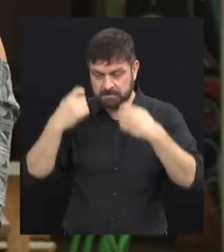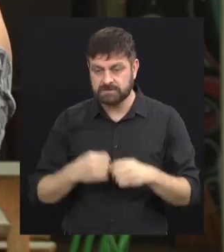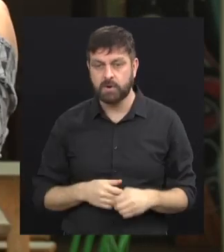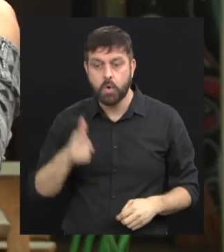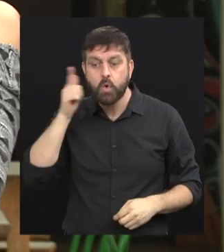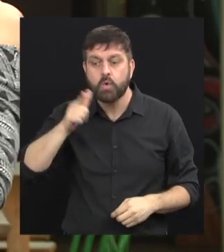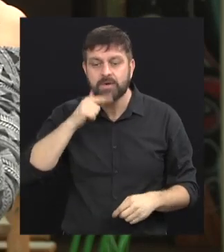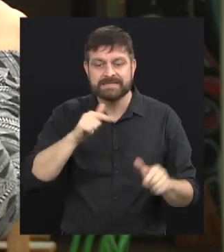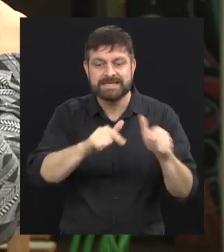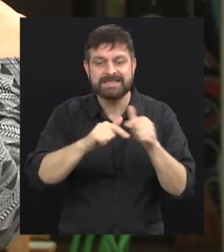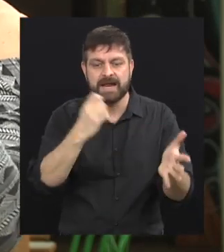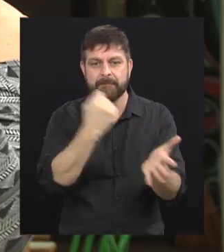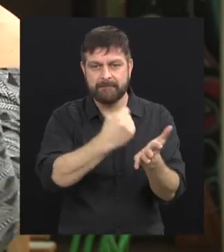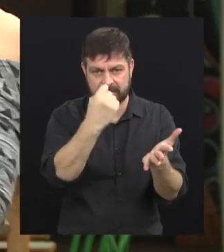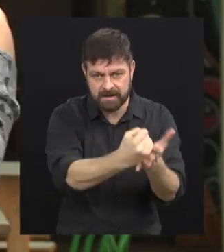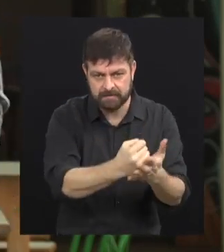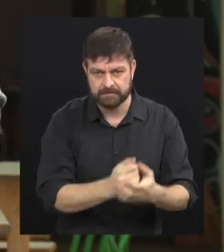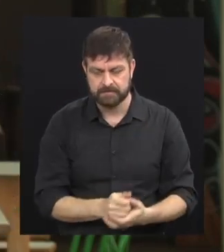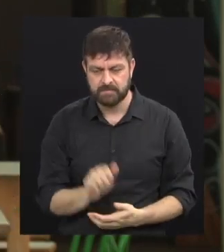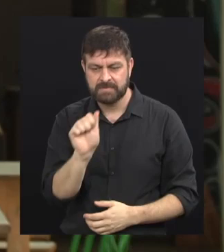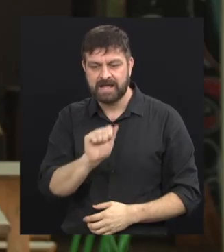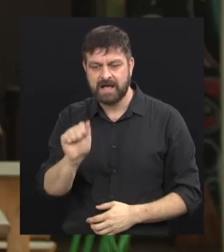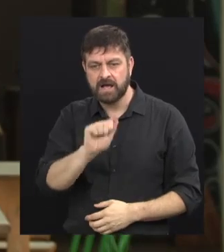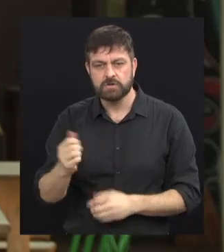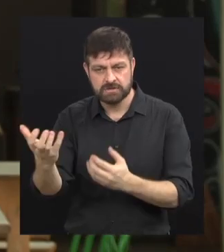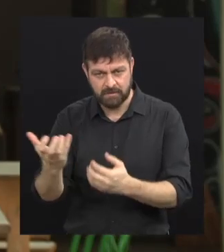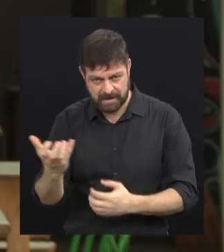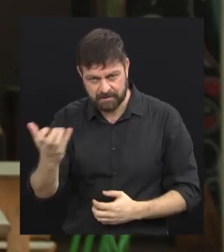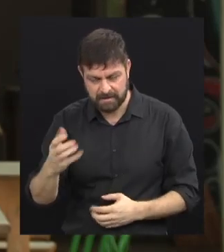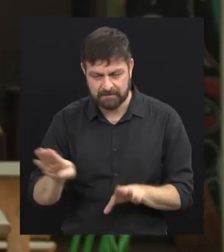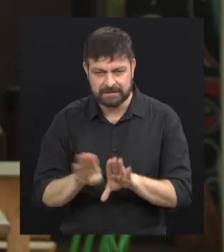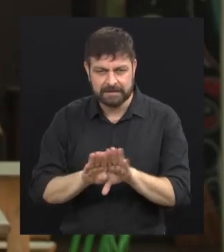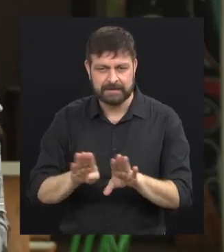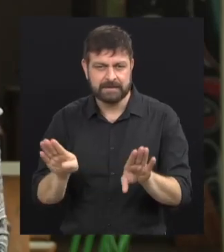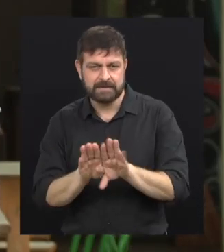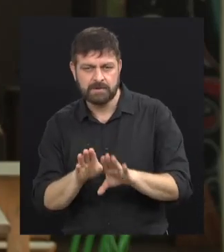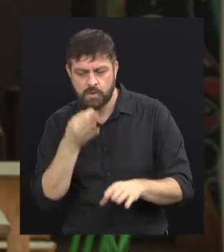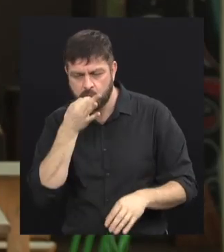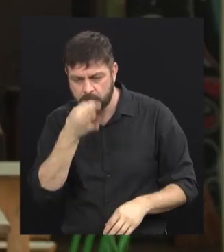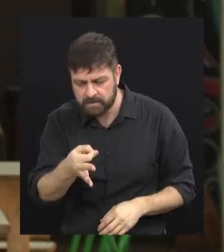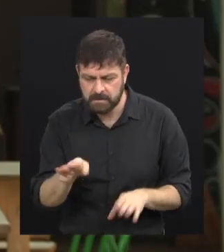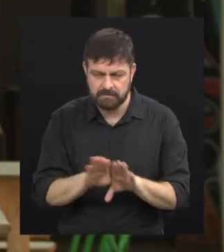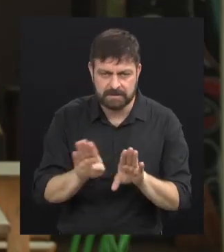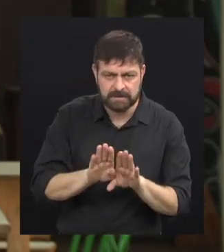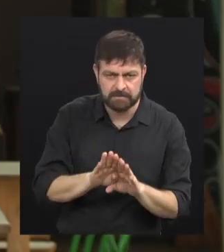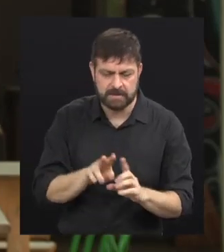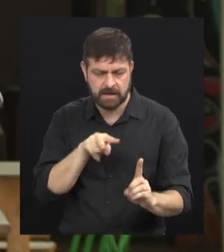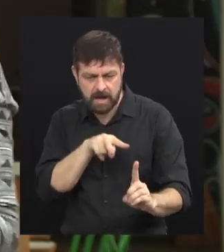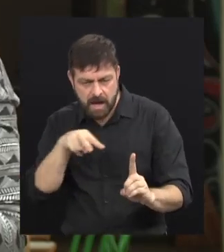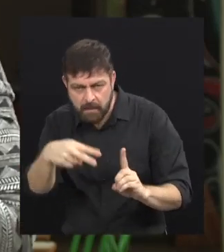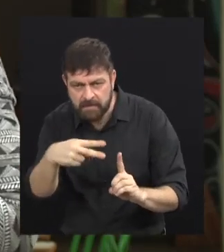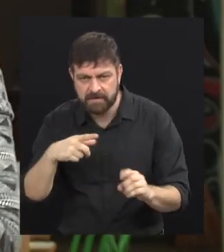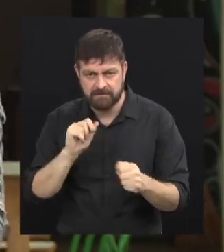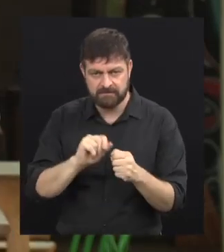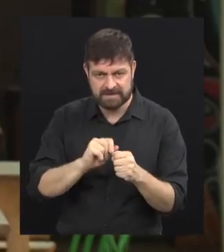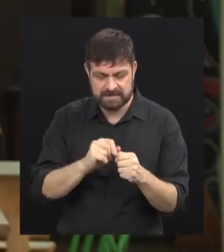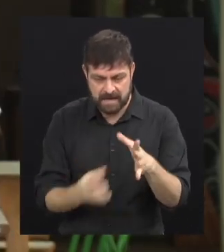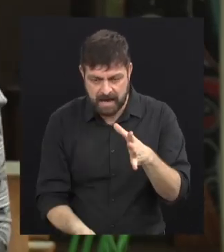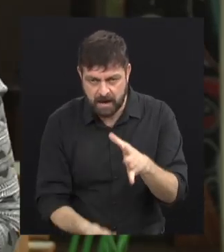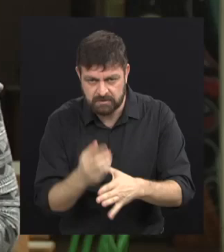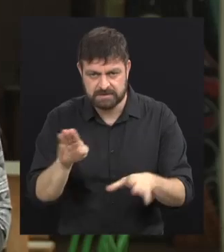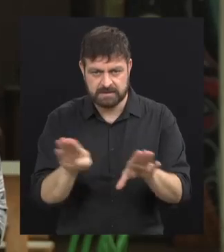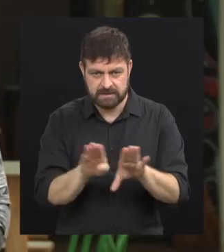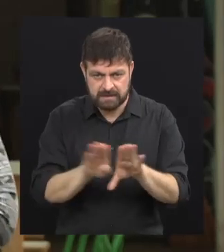trabalho. A Inumas Quero Quero tem essa visão de além de realizar todas as atividades com as crianças, gerar de repente uma